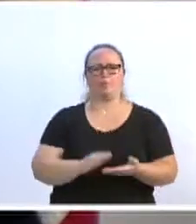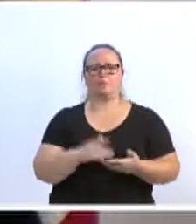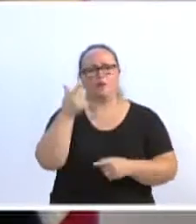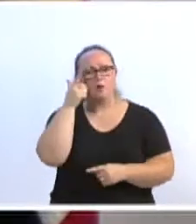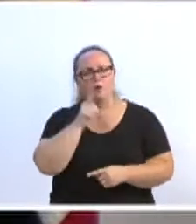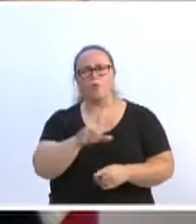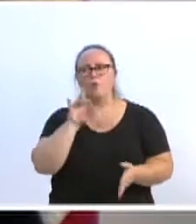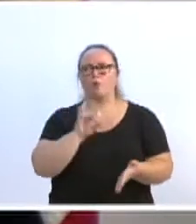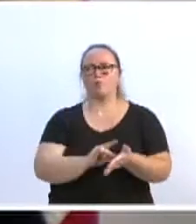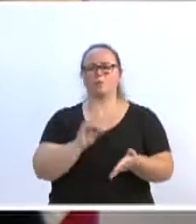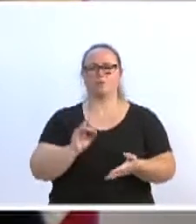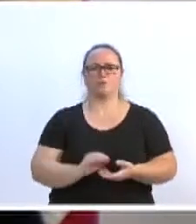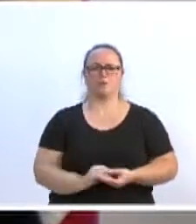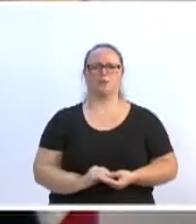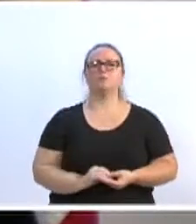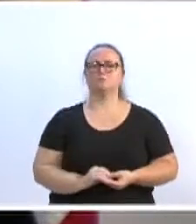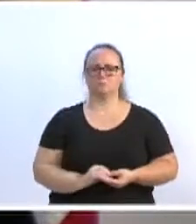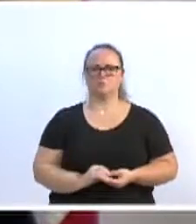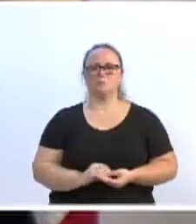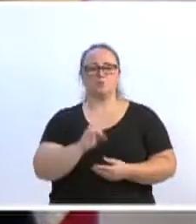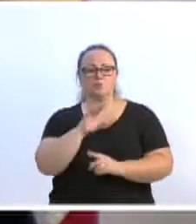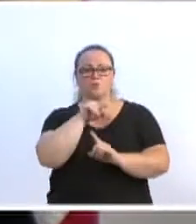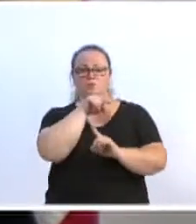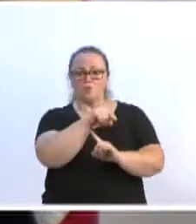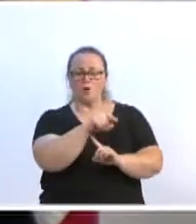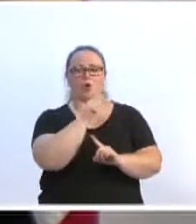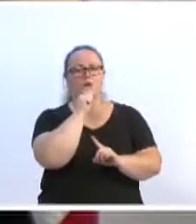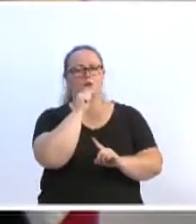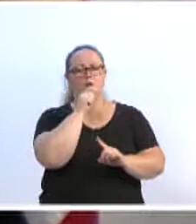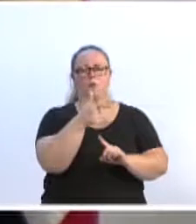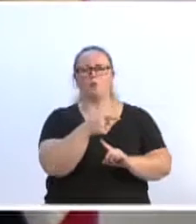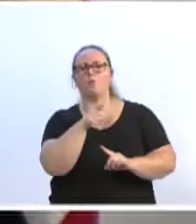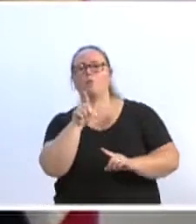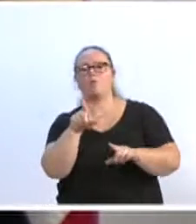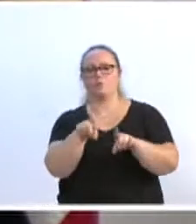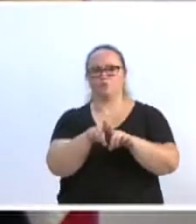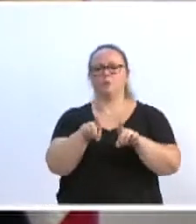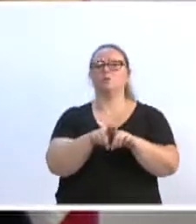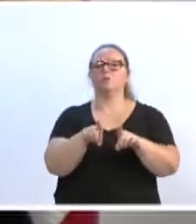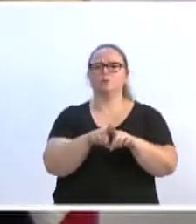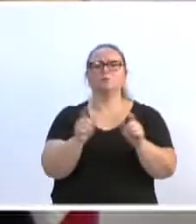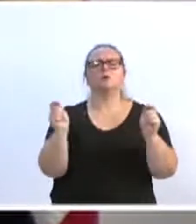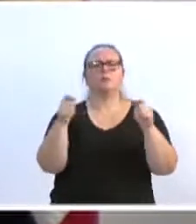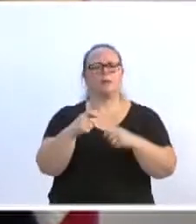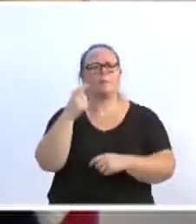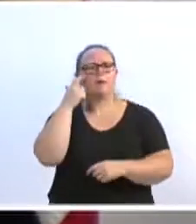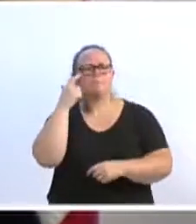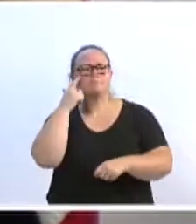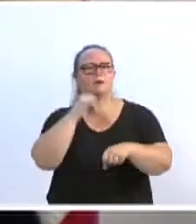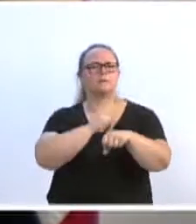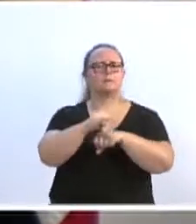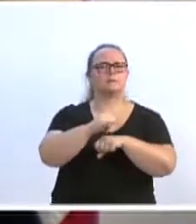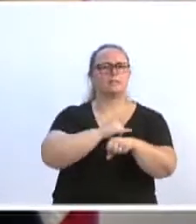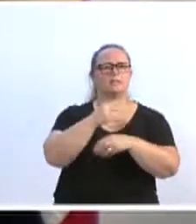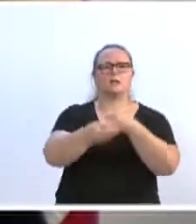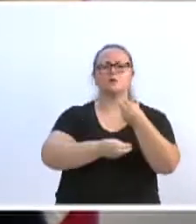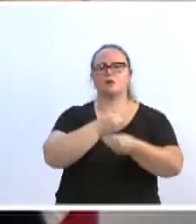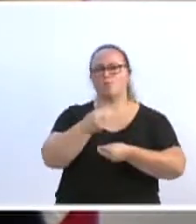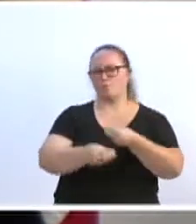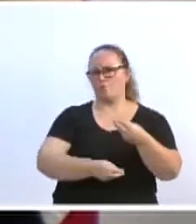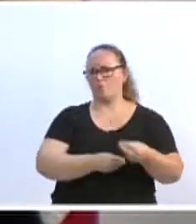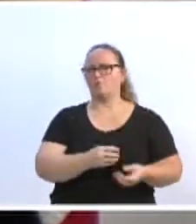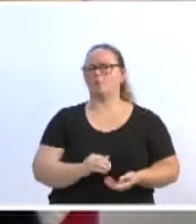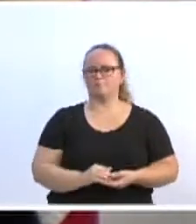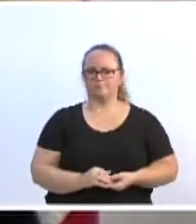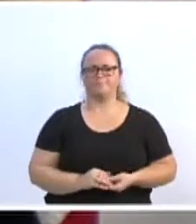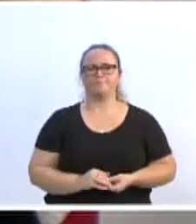Não é só um caso, diversos asídos no final têm essa mesma dificuldade. Eu acho que temos condições, sim, de agilizar. Até gostaria, líder